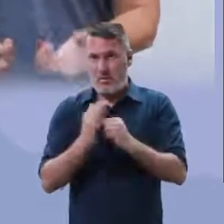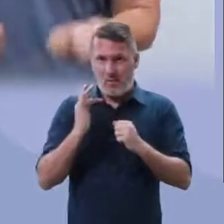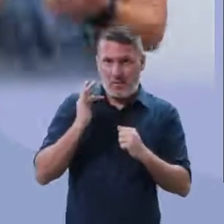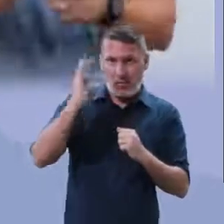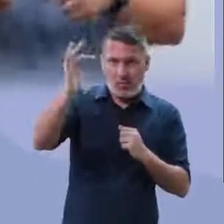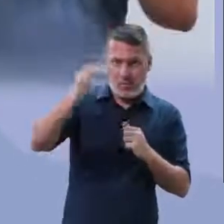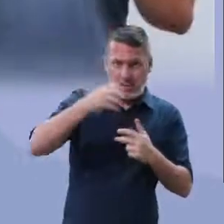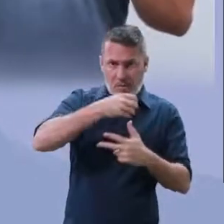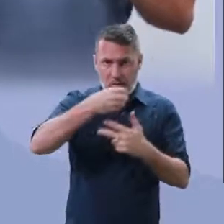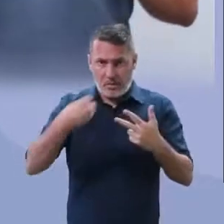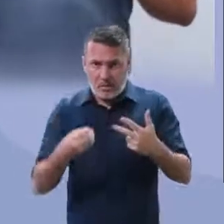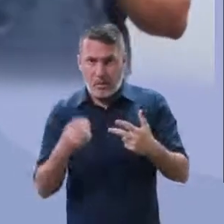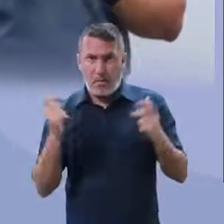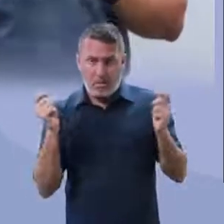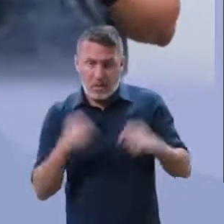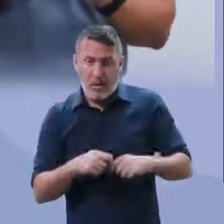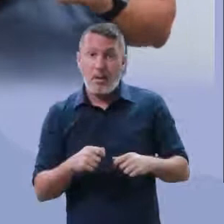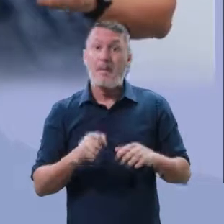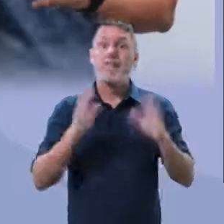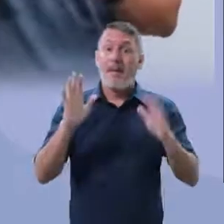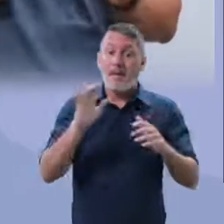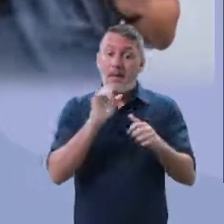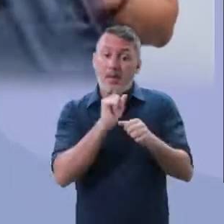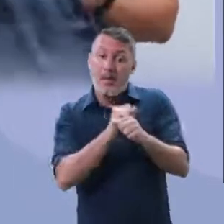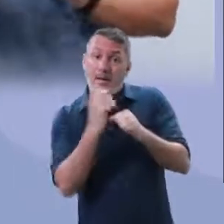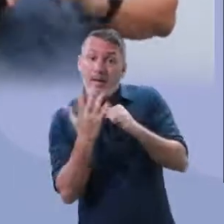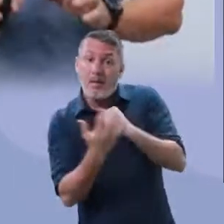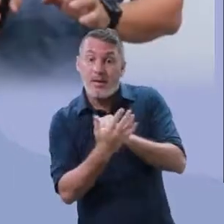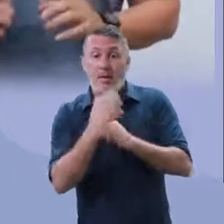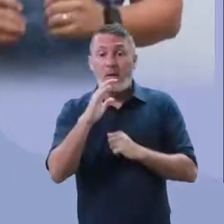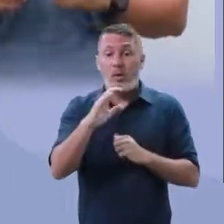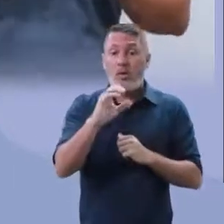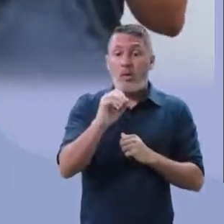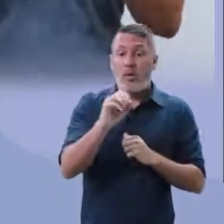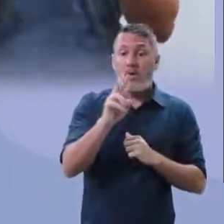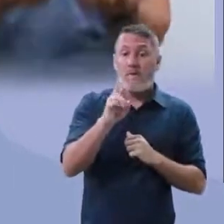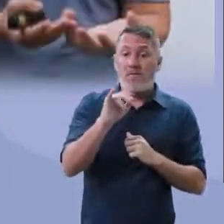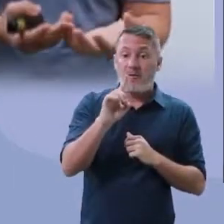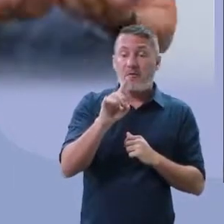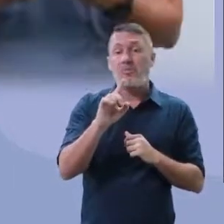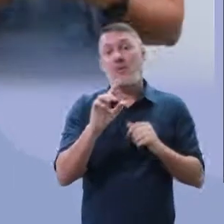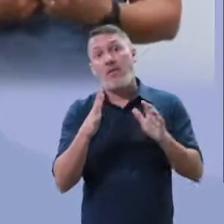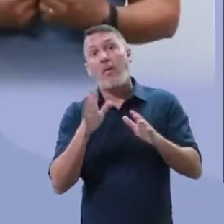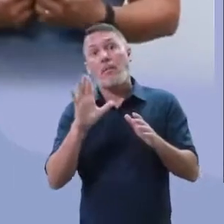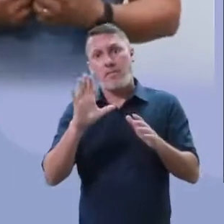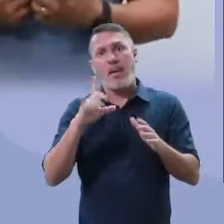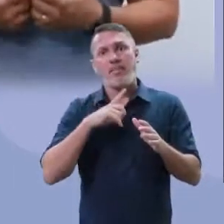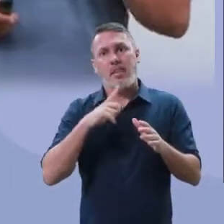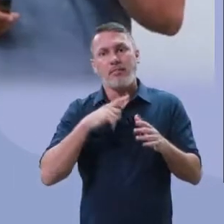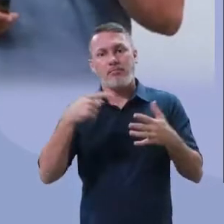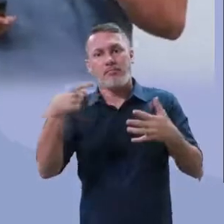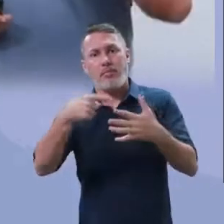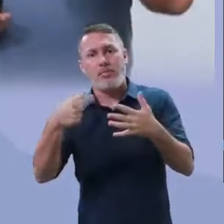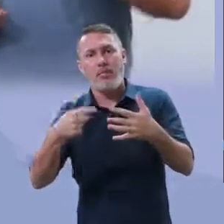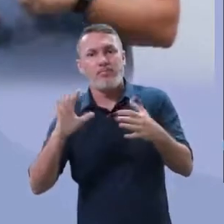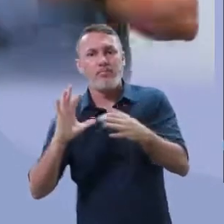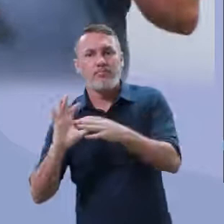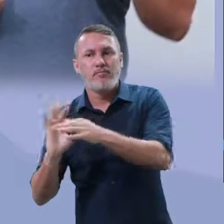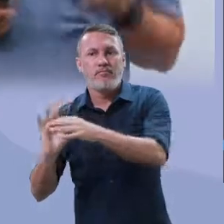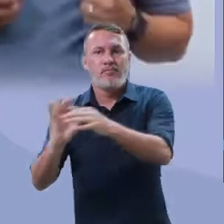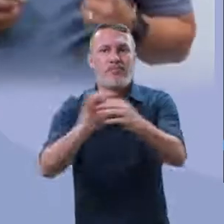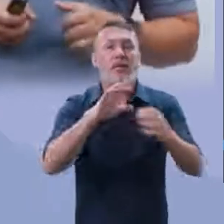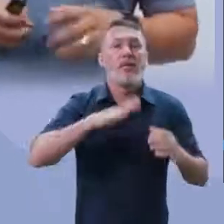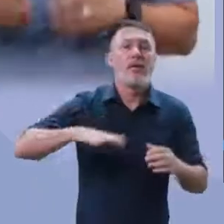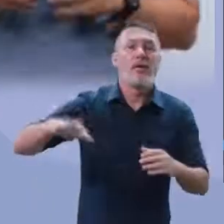pode cair? Não necessariamente esse tema, mas os assuntos que estão ligados à pandemia. Beleza, queridos?